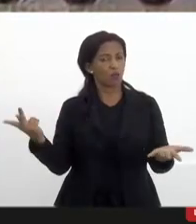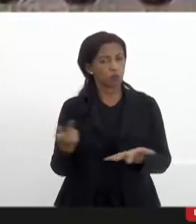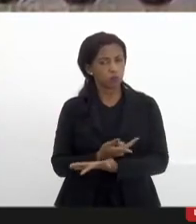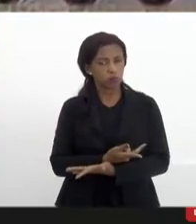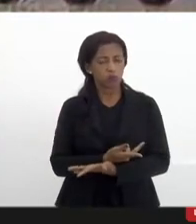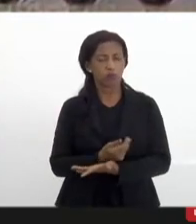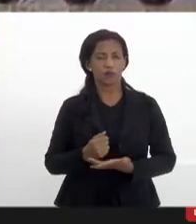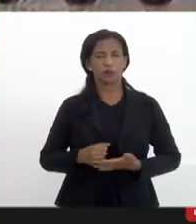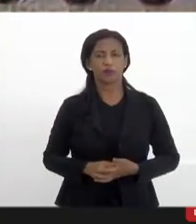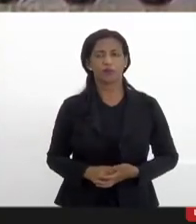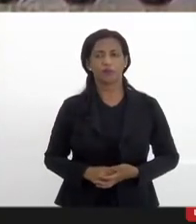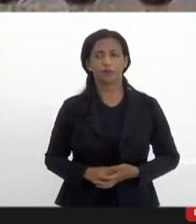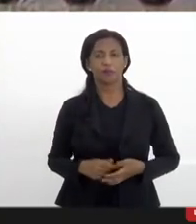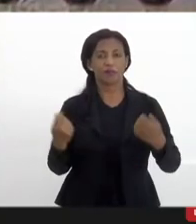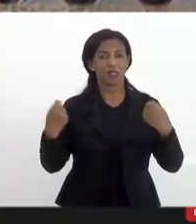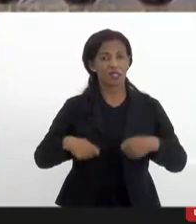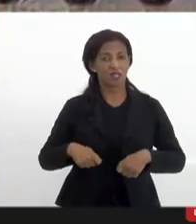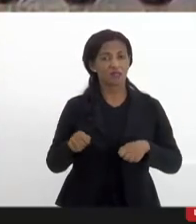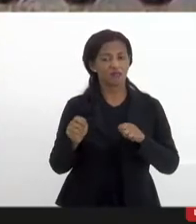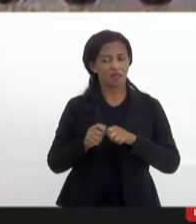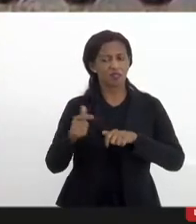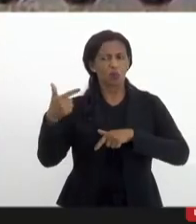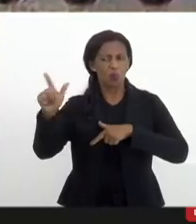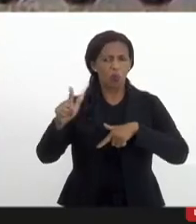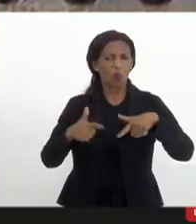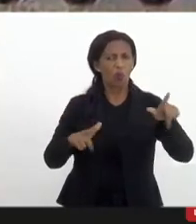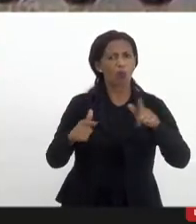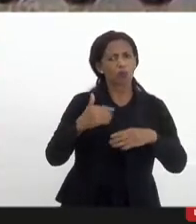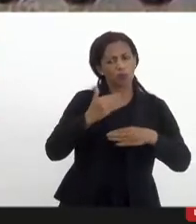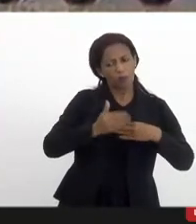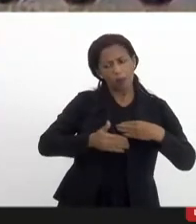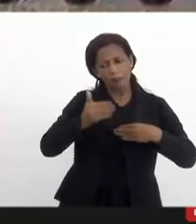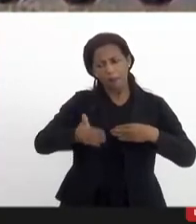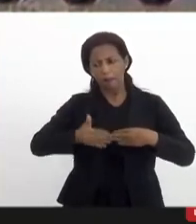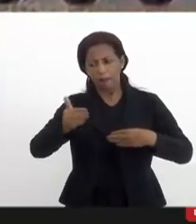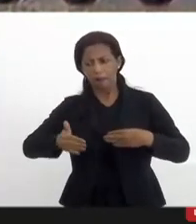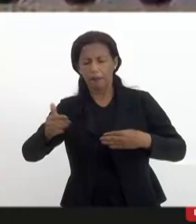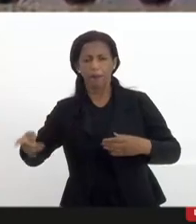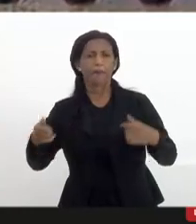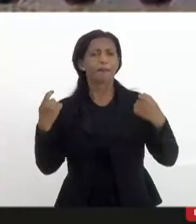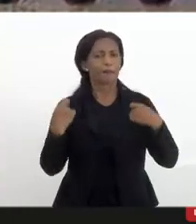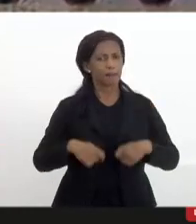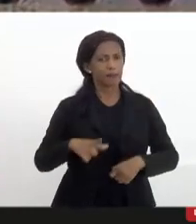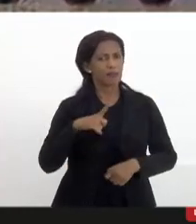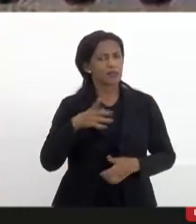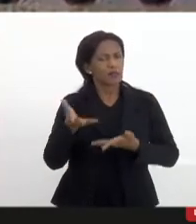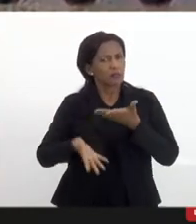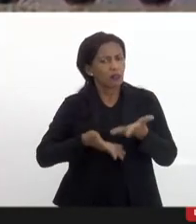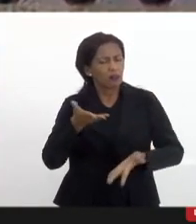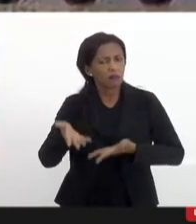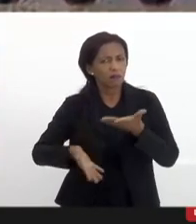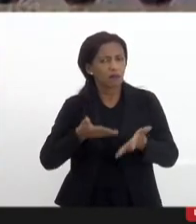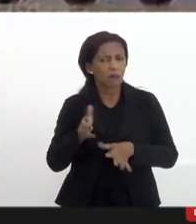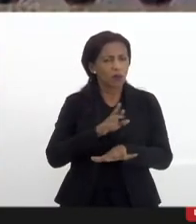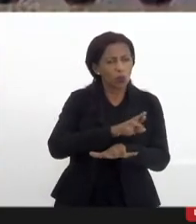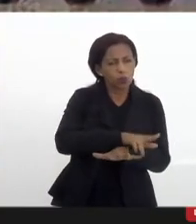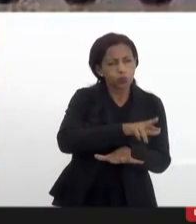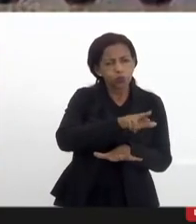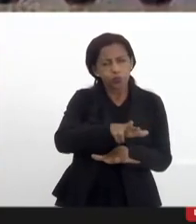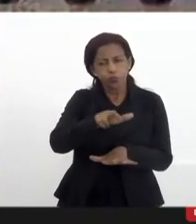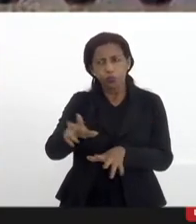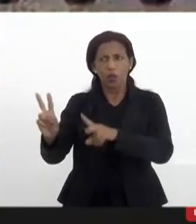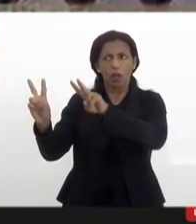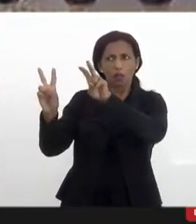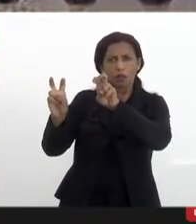e façamos outras subsequentes eu acho que a gente precisa ter tratamentos de vários temas